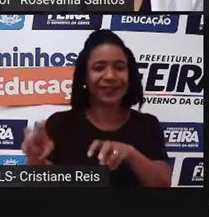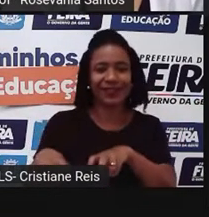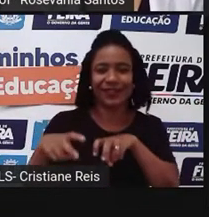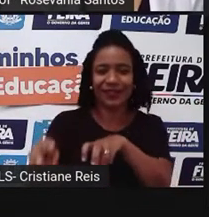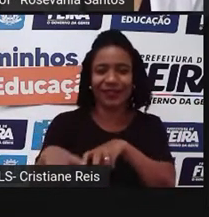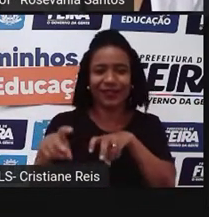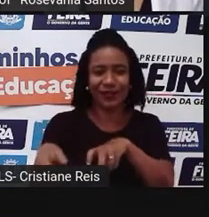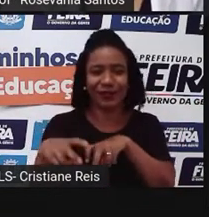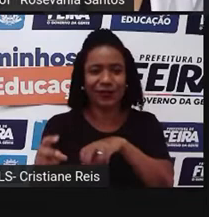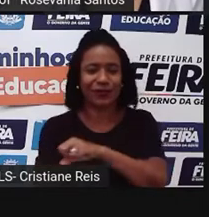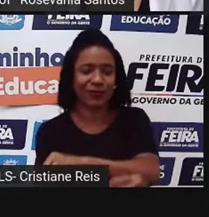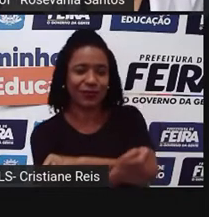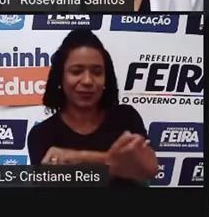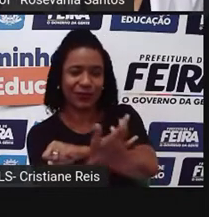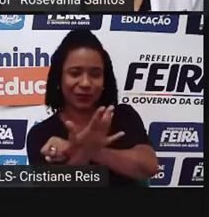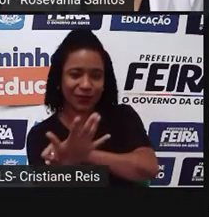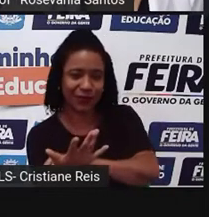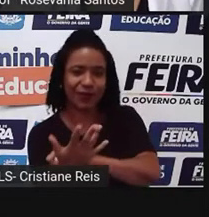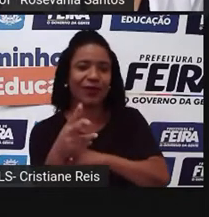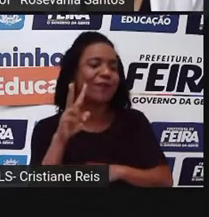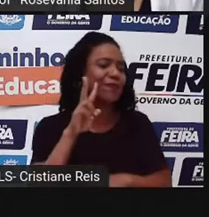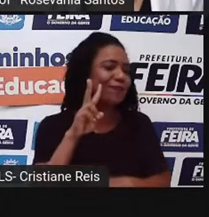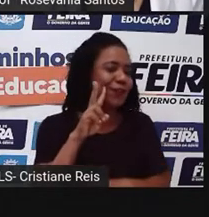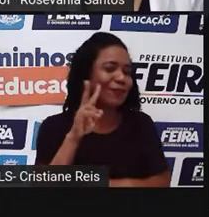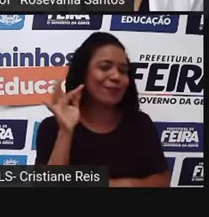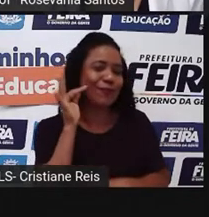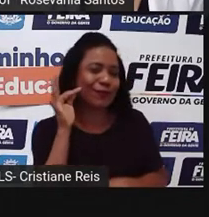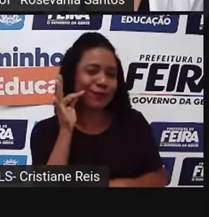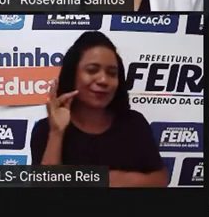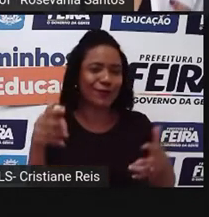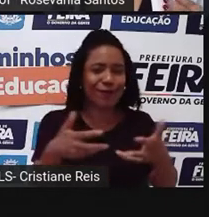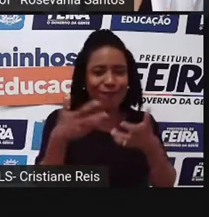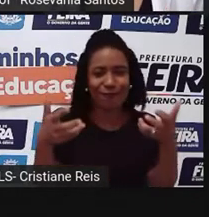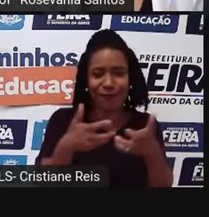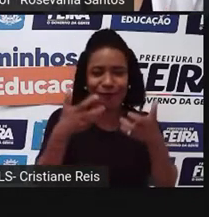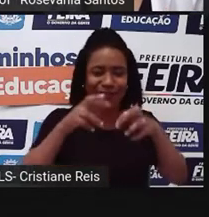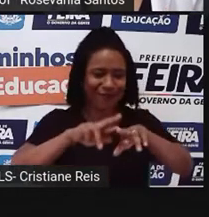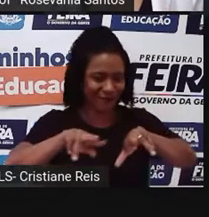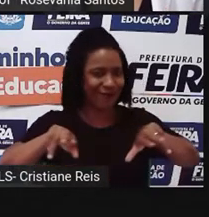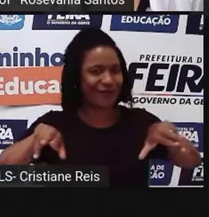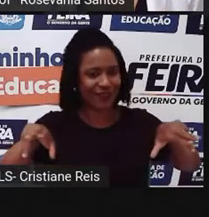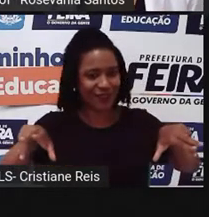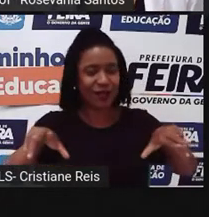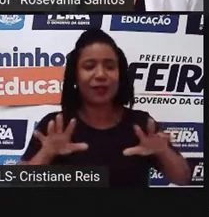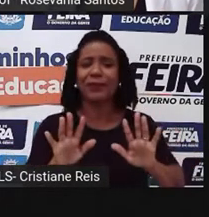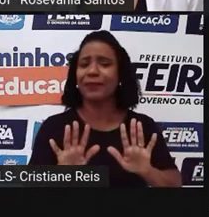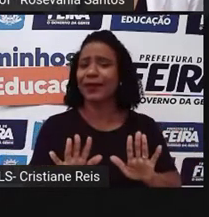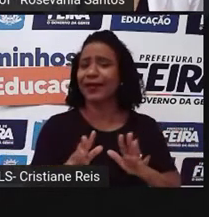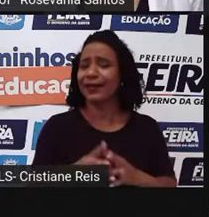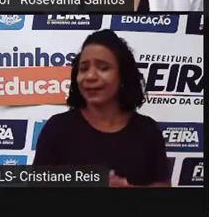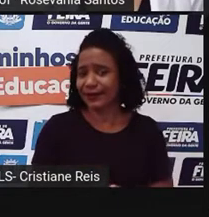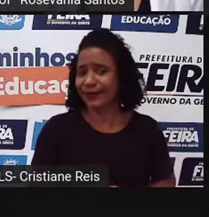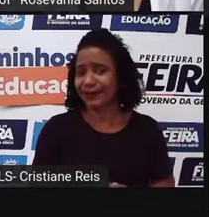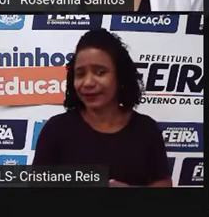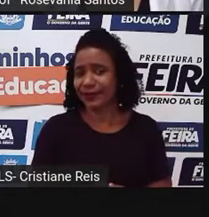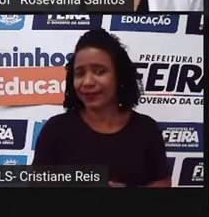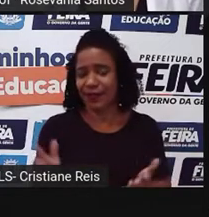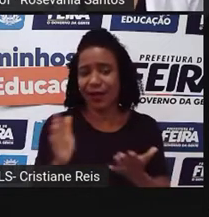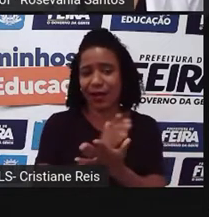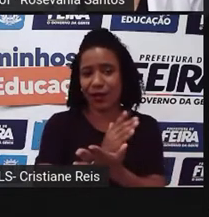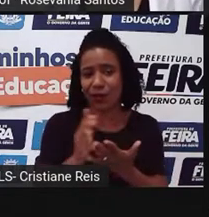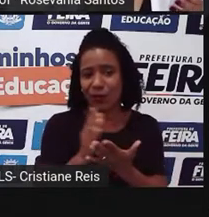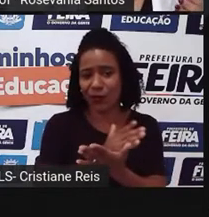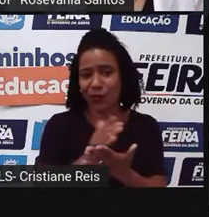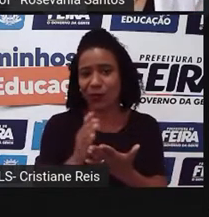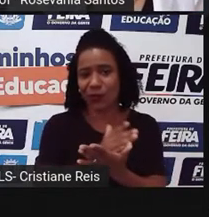do cultivo, Dos mais diversos tipos de legumes, de hortaliças, né? De tudo. Mas, nós temos também algumas atividades no